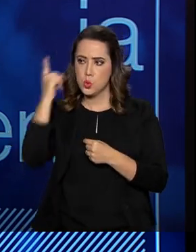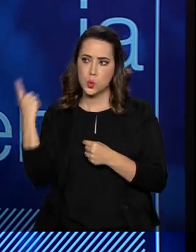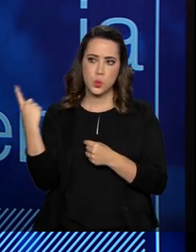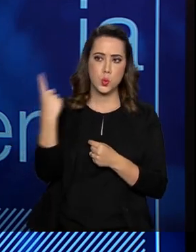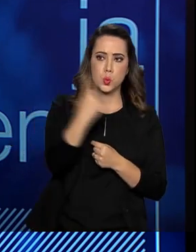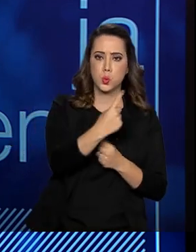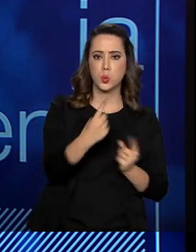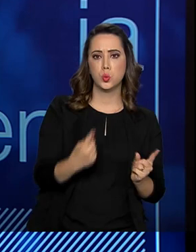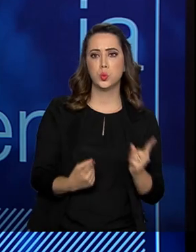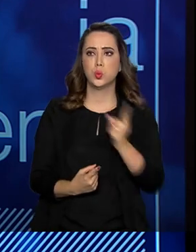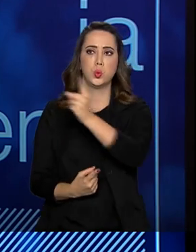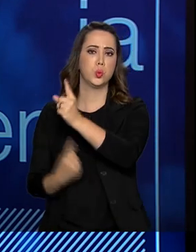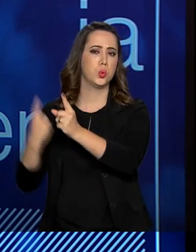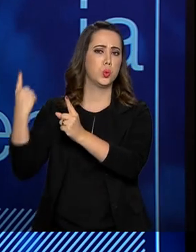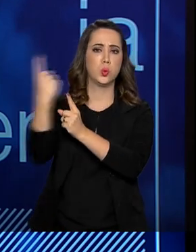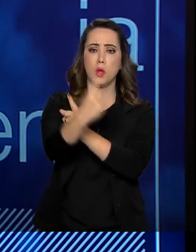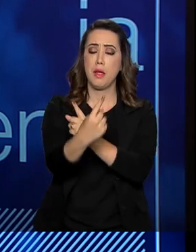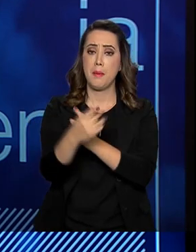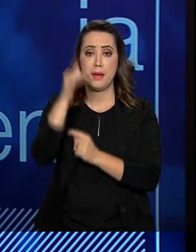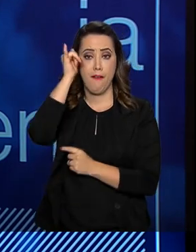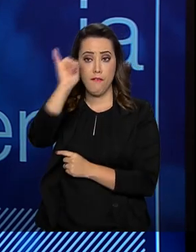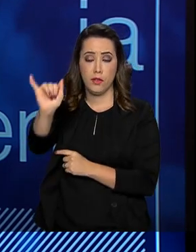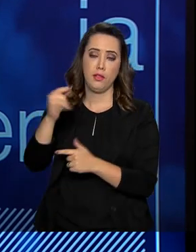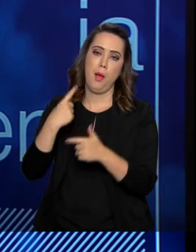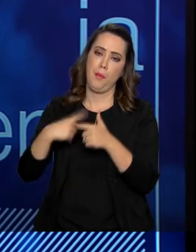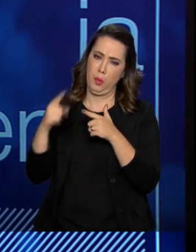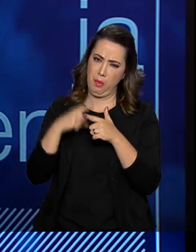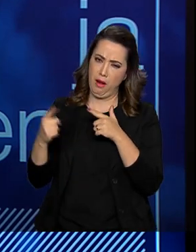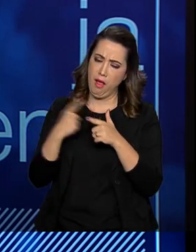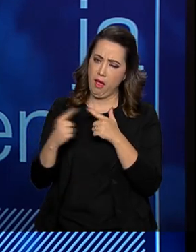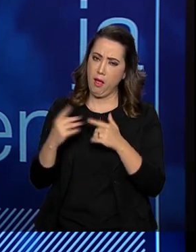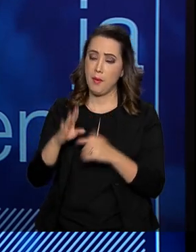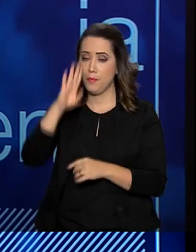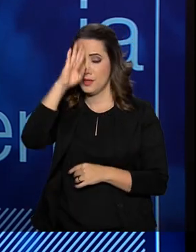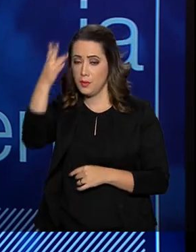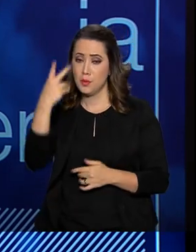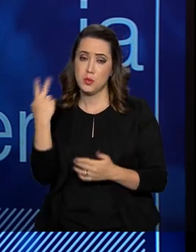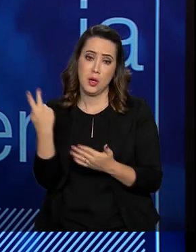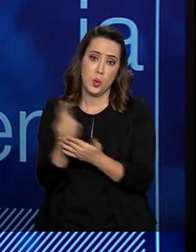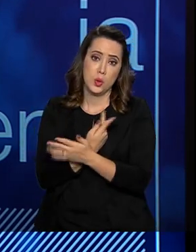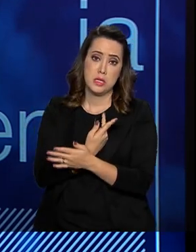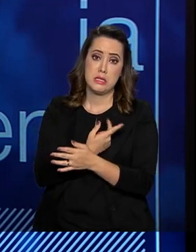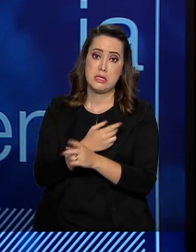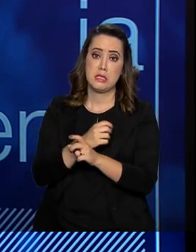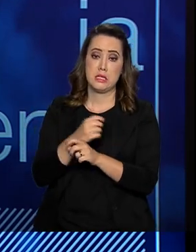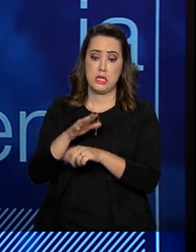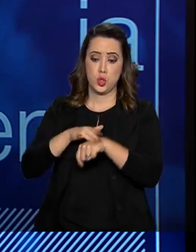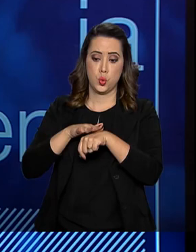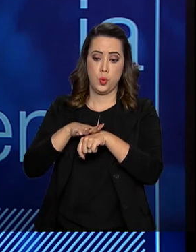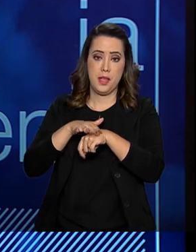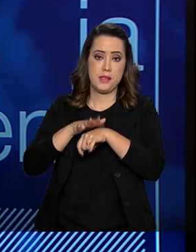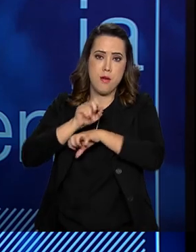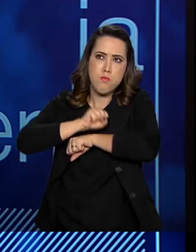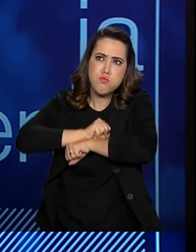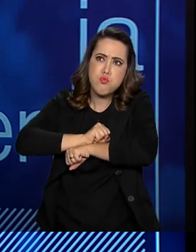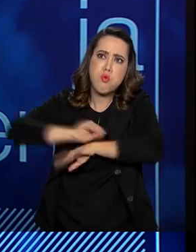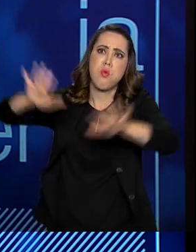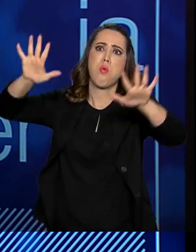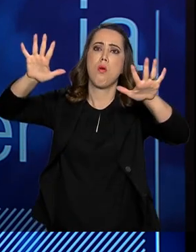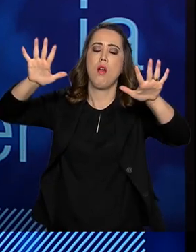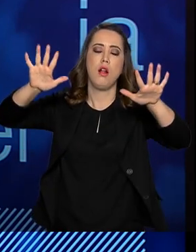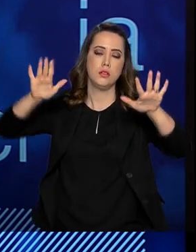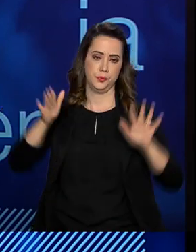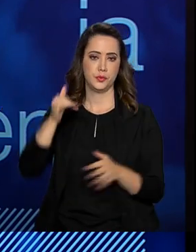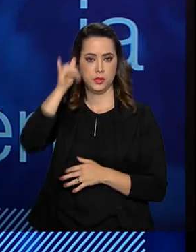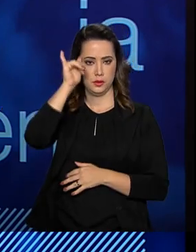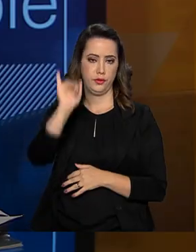evitar que as pessoas tenham um problema no trânsito, principalmente pela ocorrência de epidemias, que está entre uma das maiores preocupações em